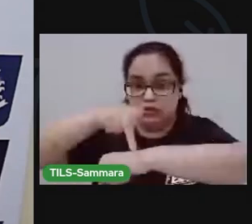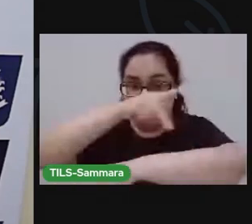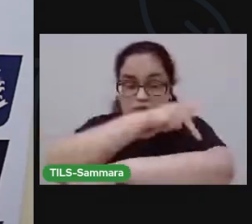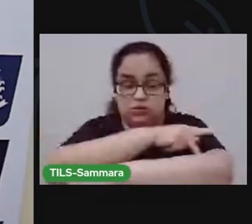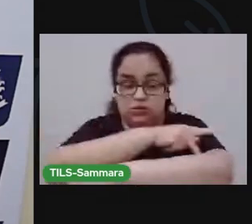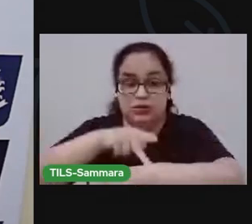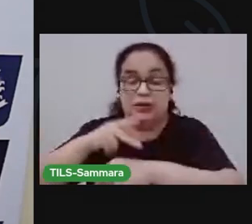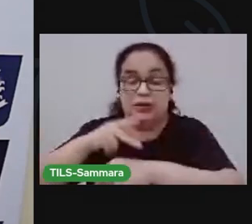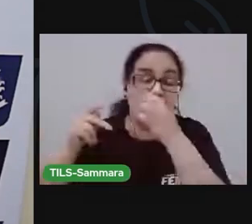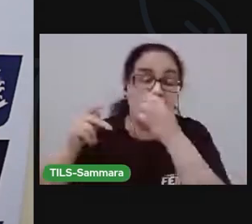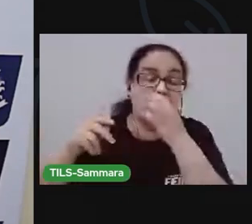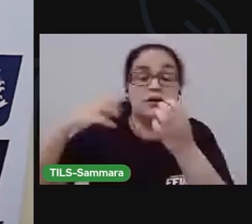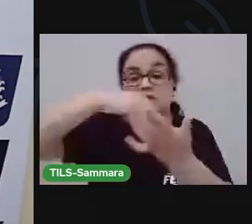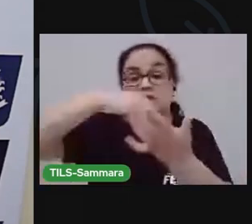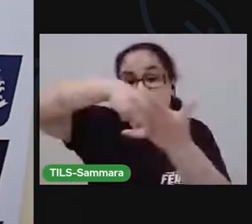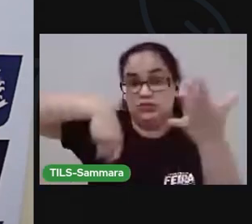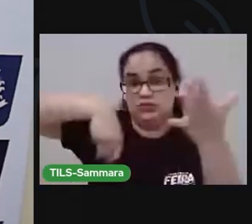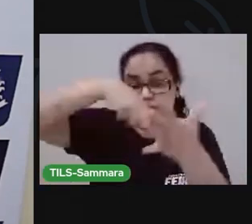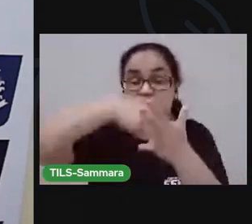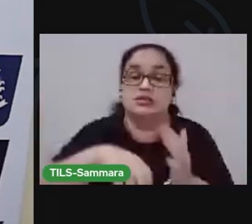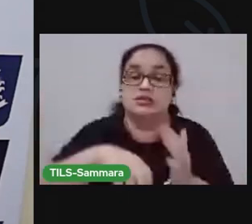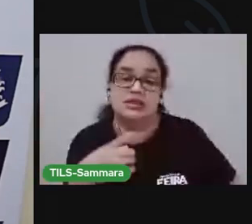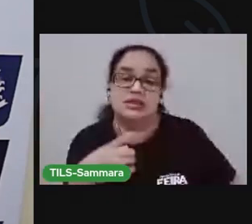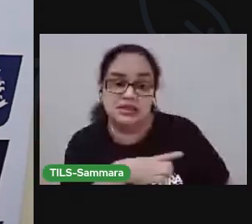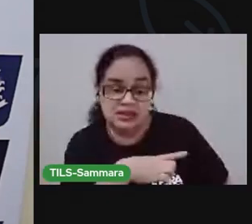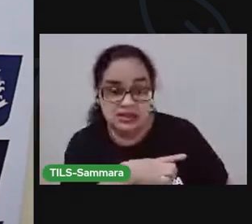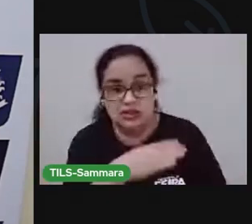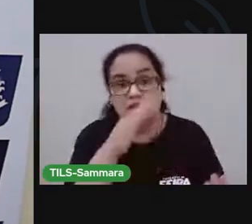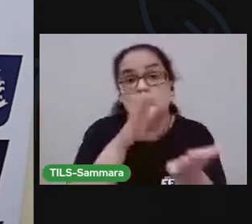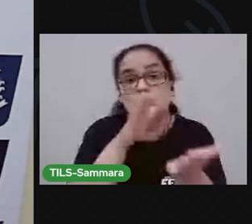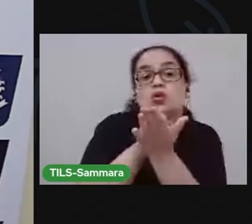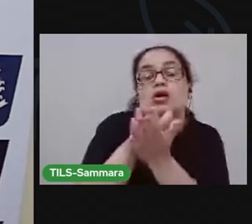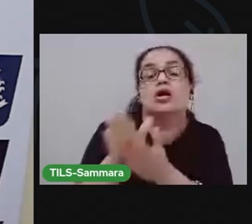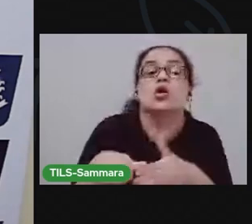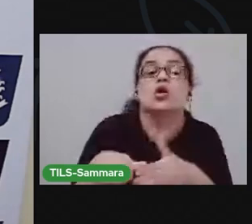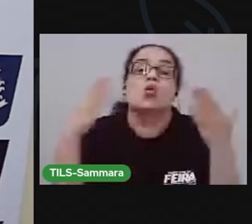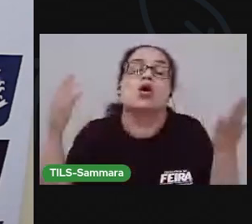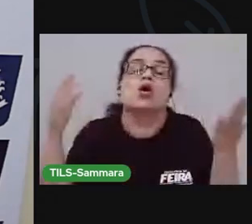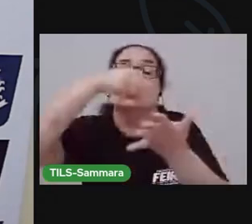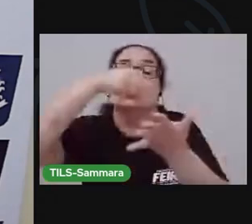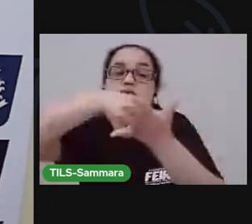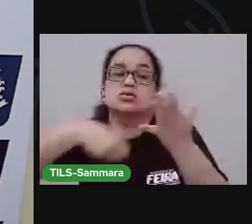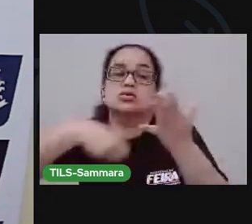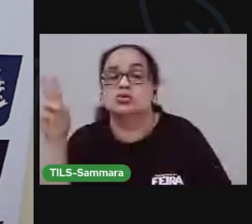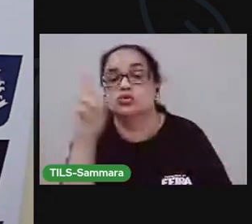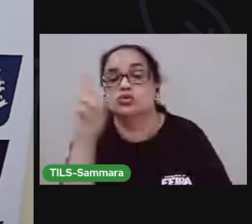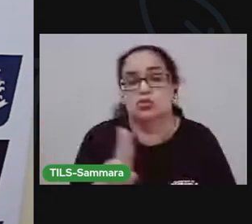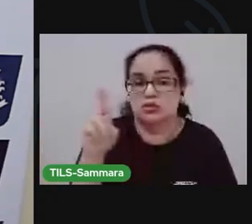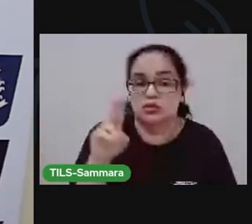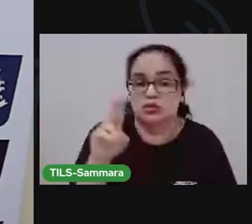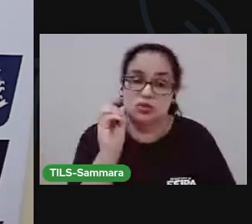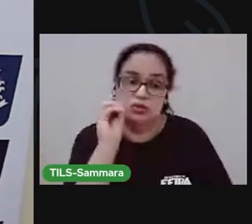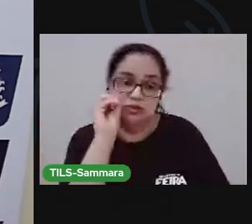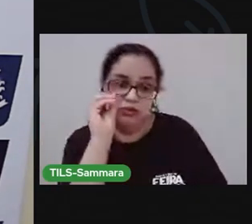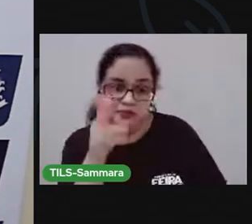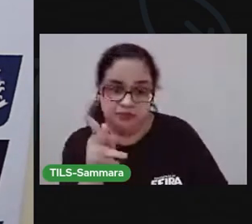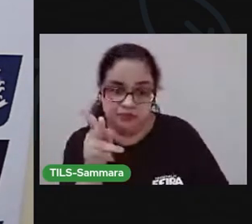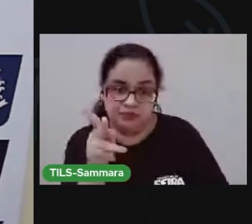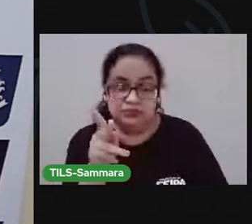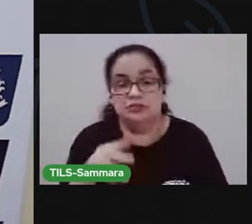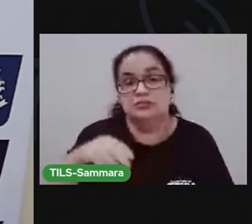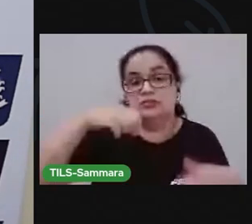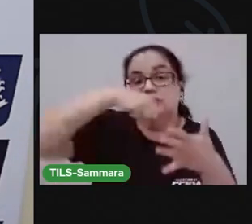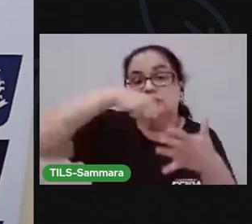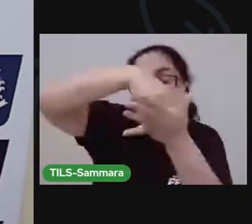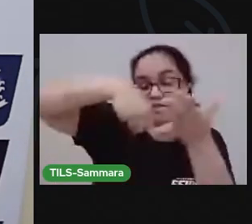nas atividades que você recebeu impressas, qual é a atividade que a gente vai usar hoje. Olha aí a atividade